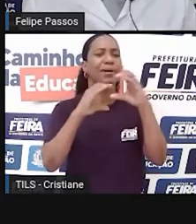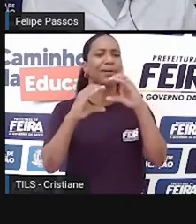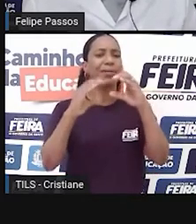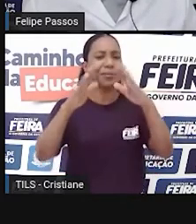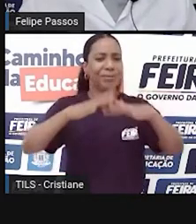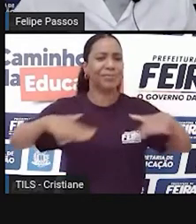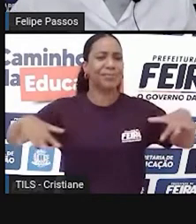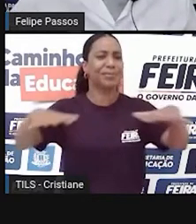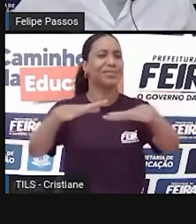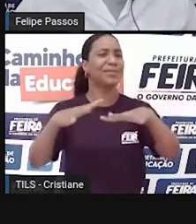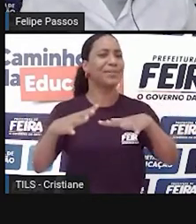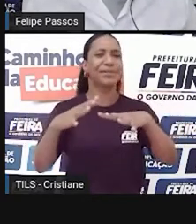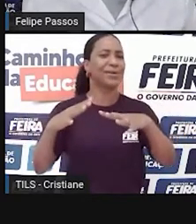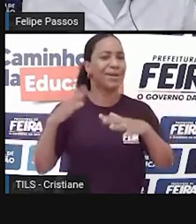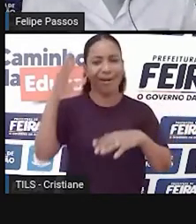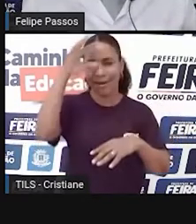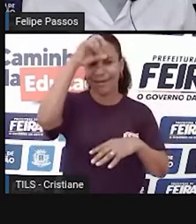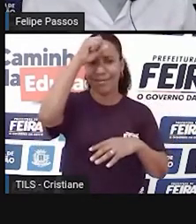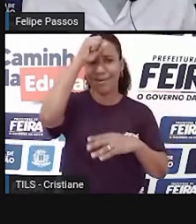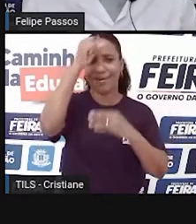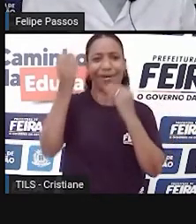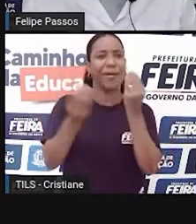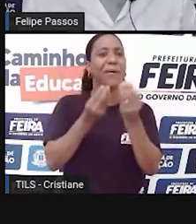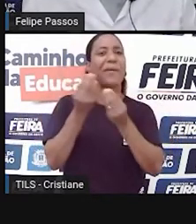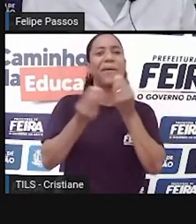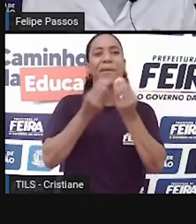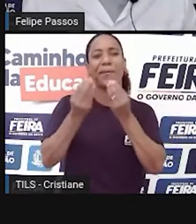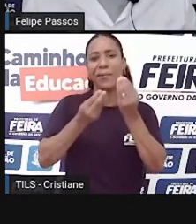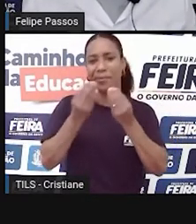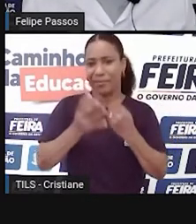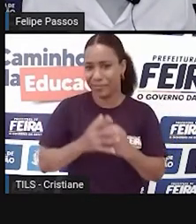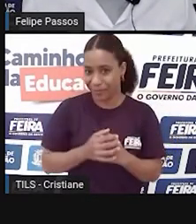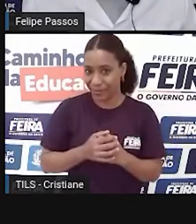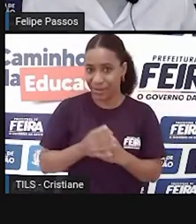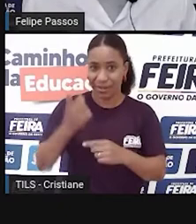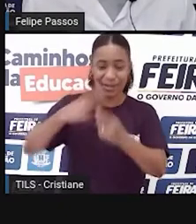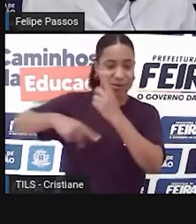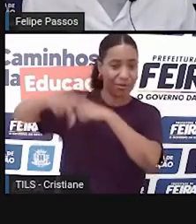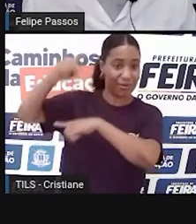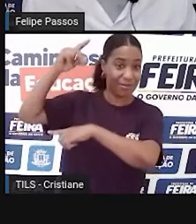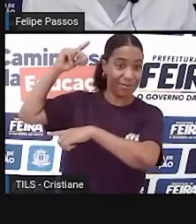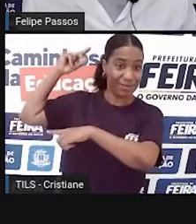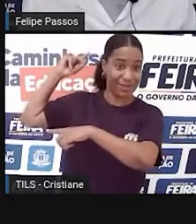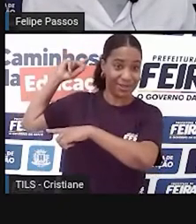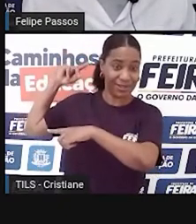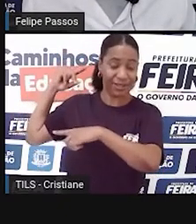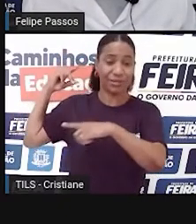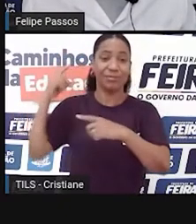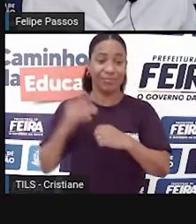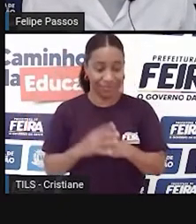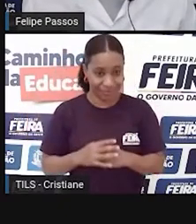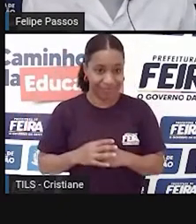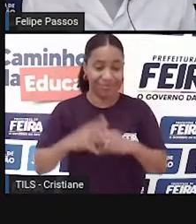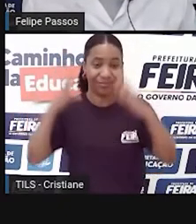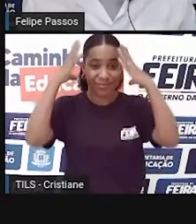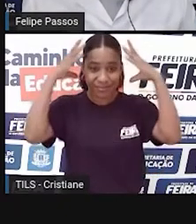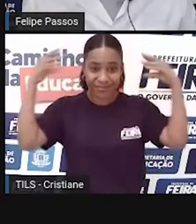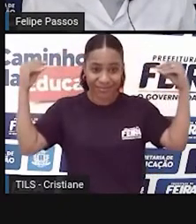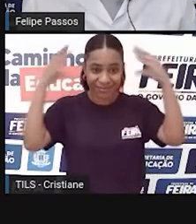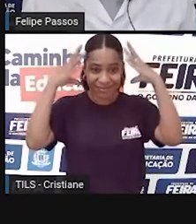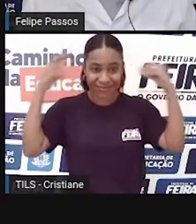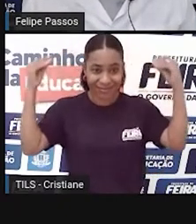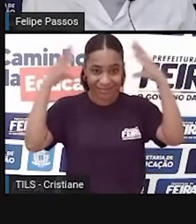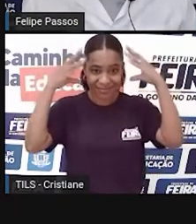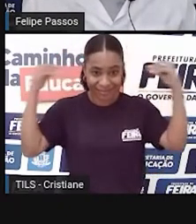Então o ser humano, lá nas cavernas, né? Não tinha tecnologia, não tinha computador, celular, ele não tinha